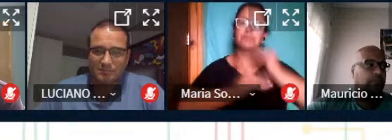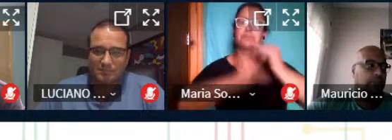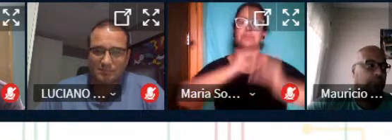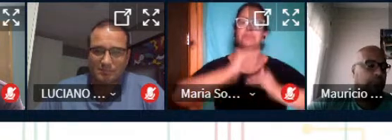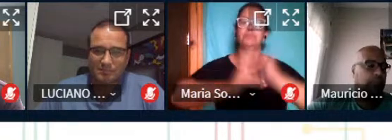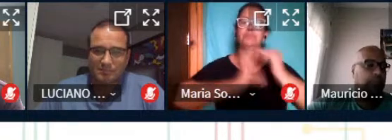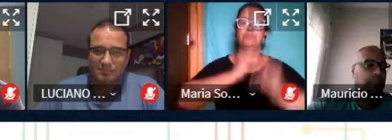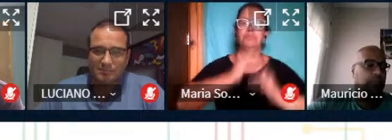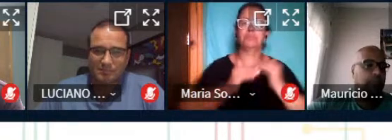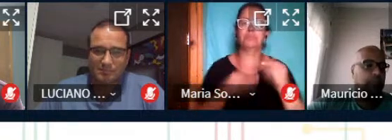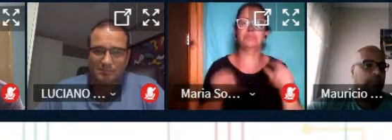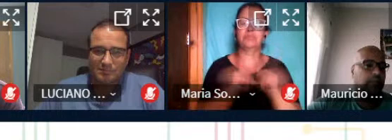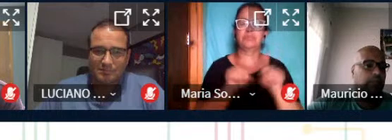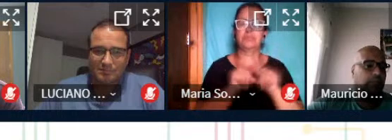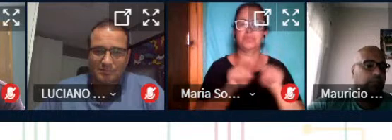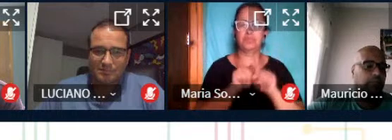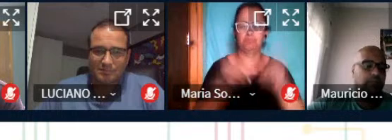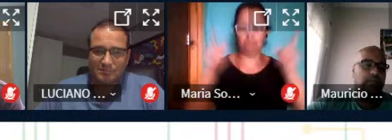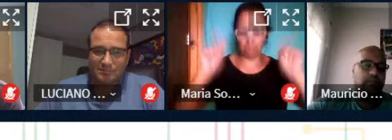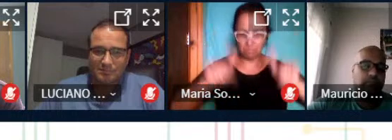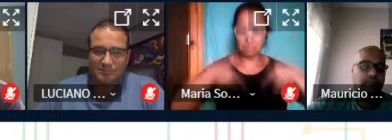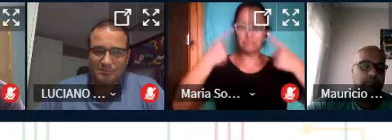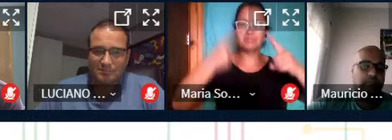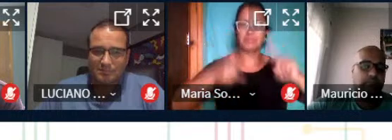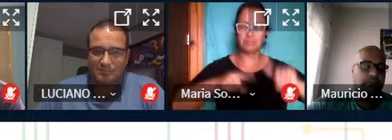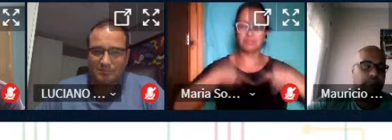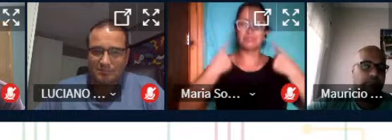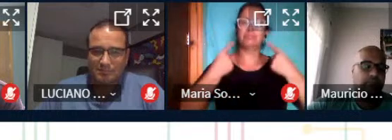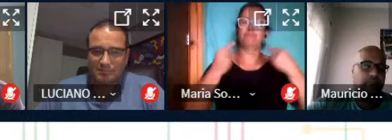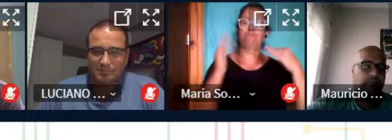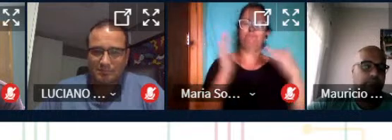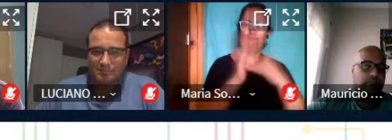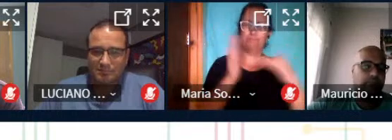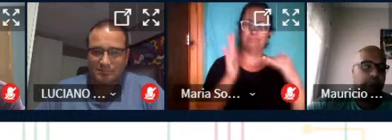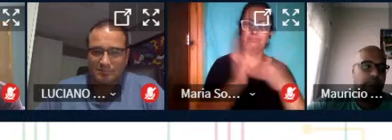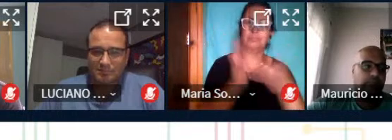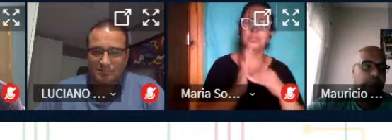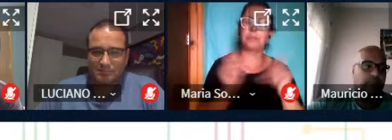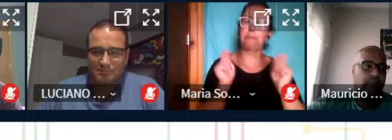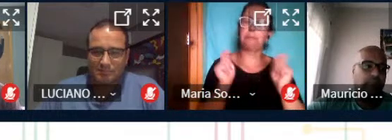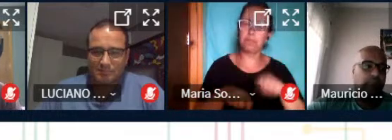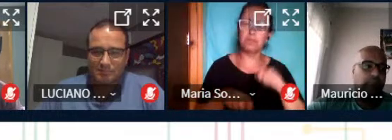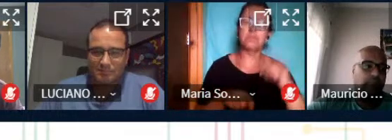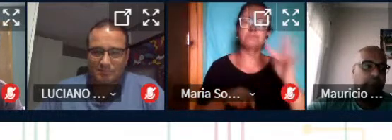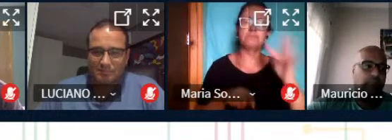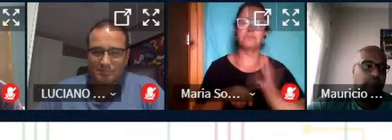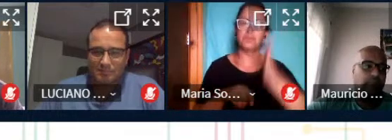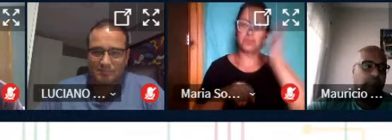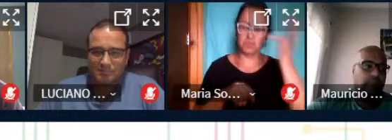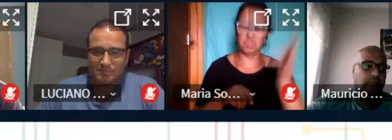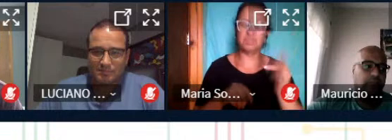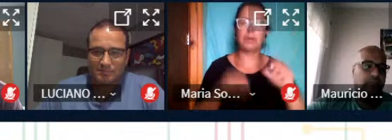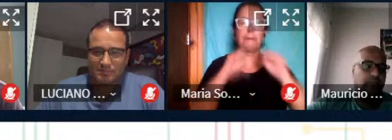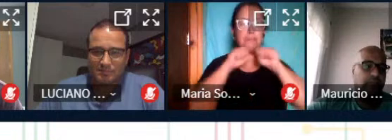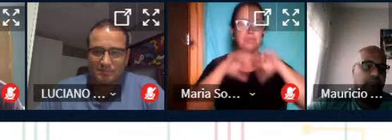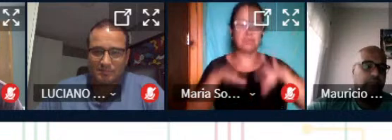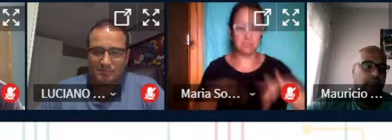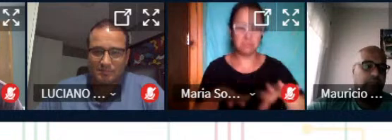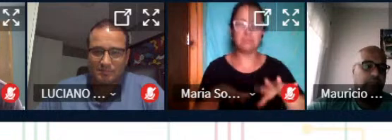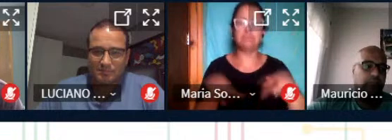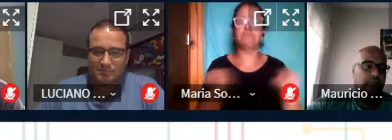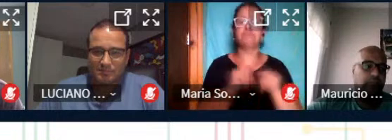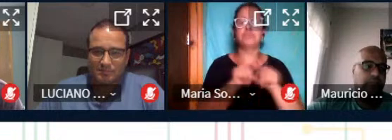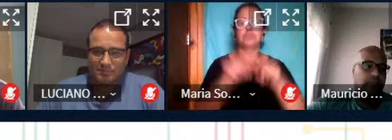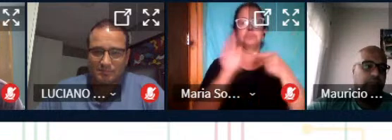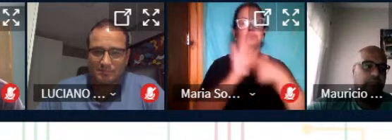diante de todo esse desafio todas as limitações que possam advir desse cenário de pandemia mostra